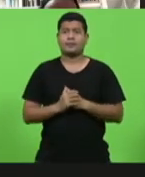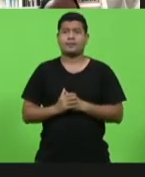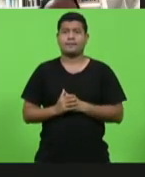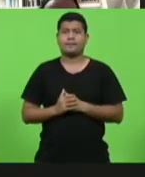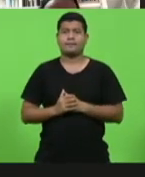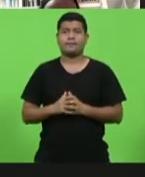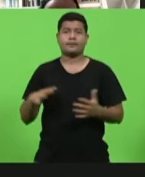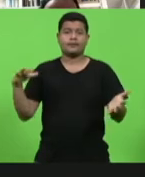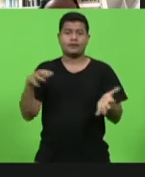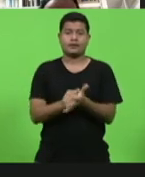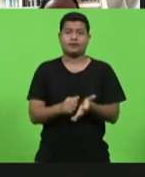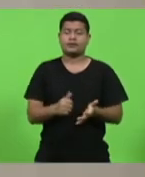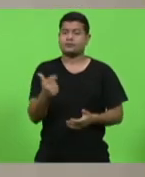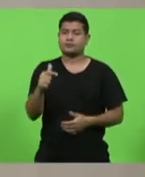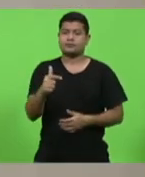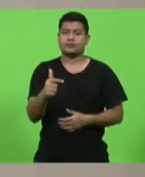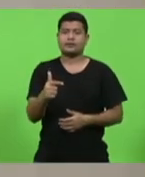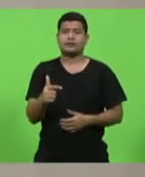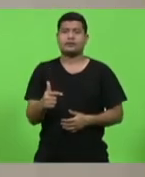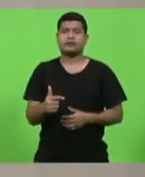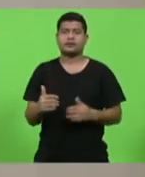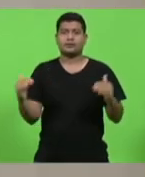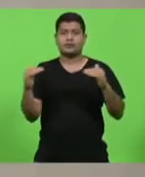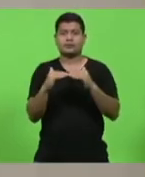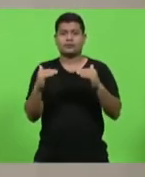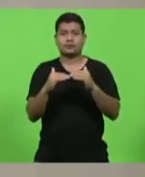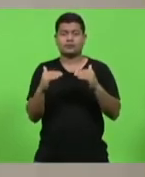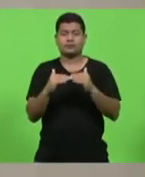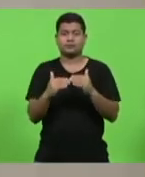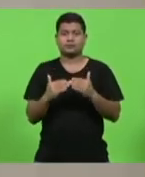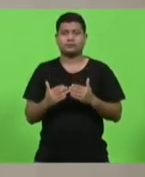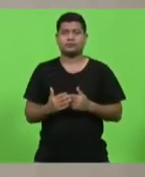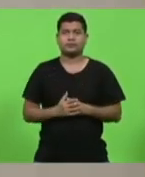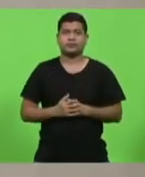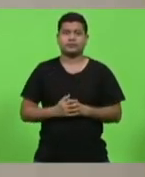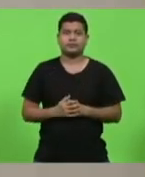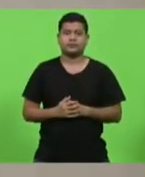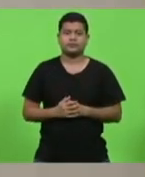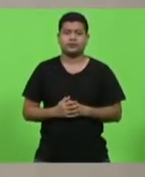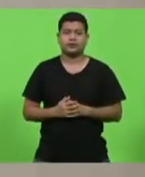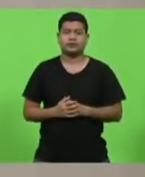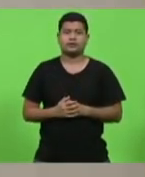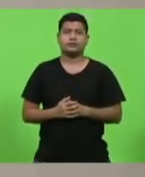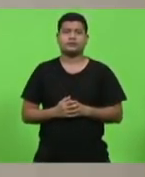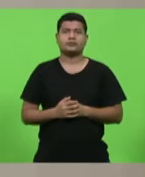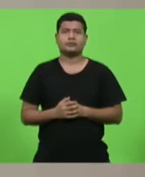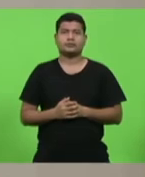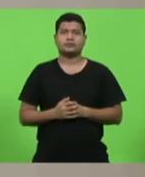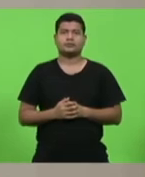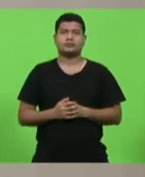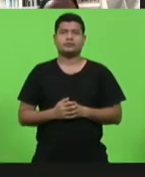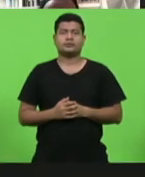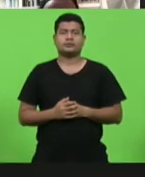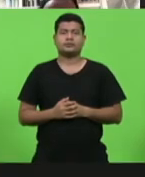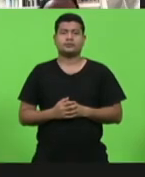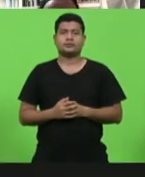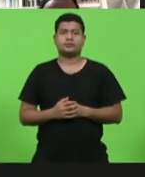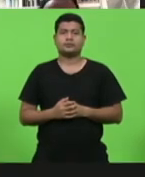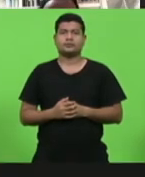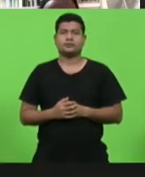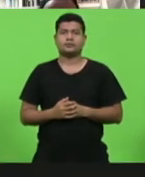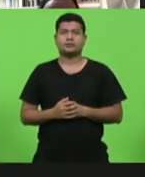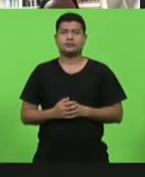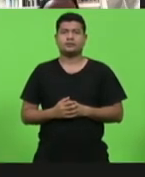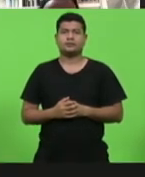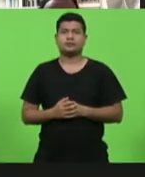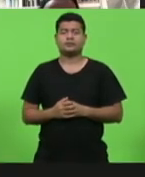Não, havendo mais oradores inscritos e com a concordância do deputado. Senhor presidente. Sim, deputado Sopelsa. Senhor presidente, não